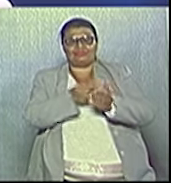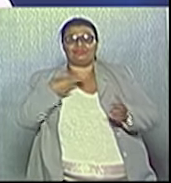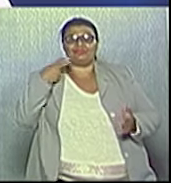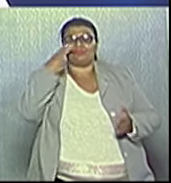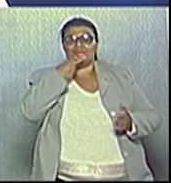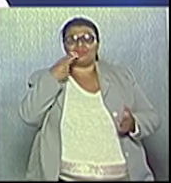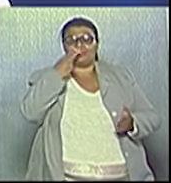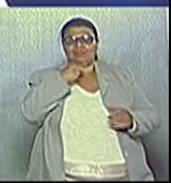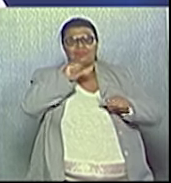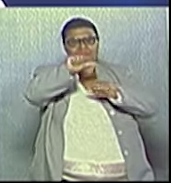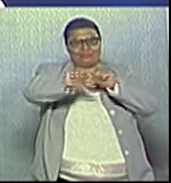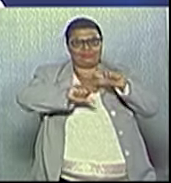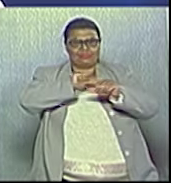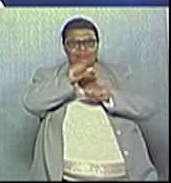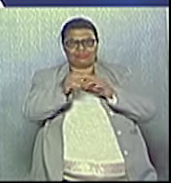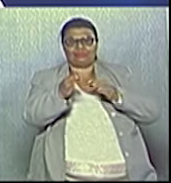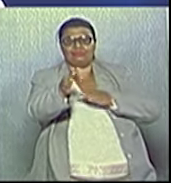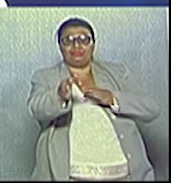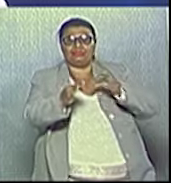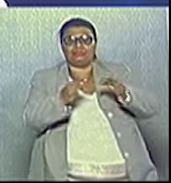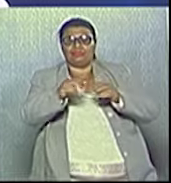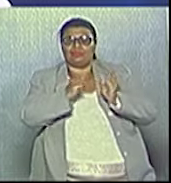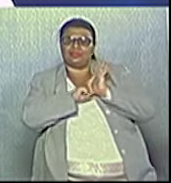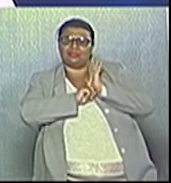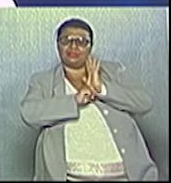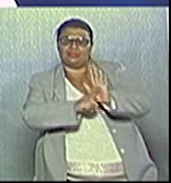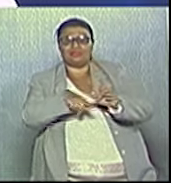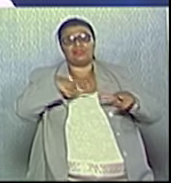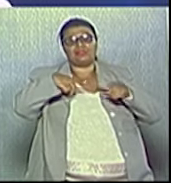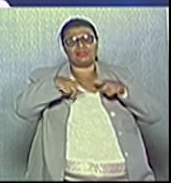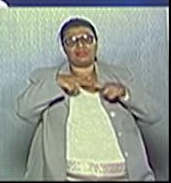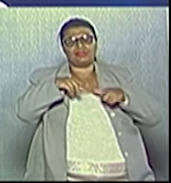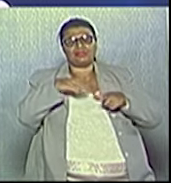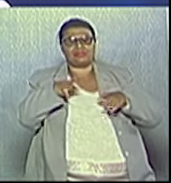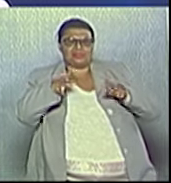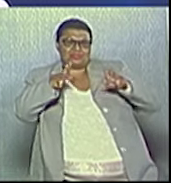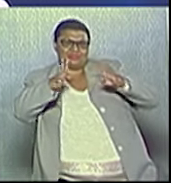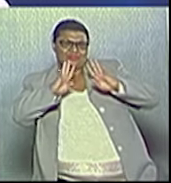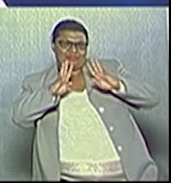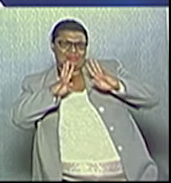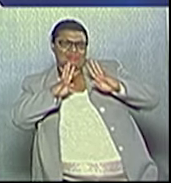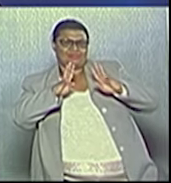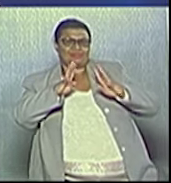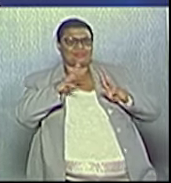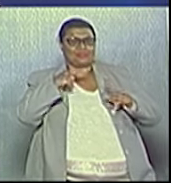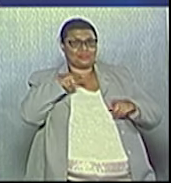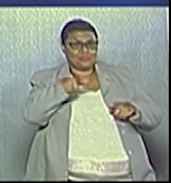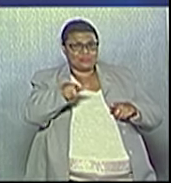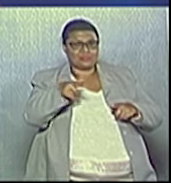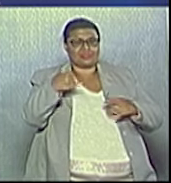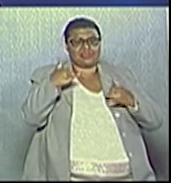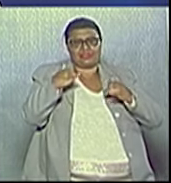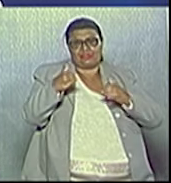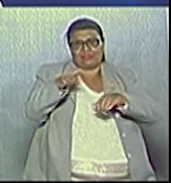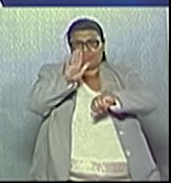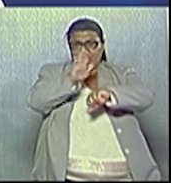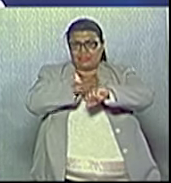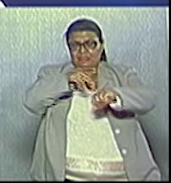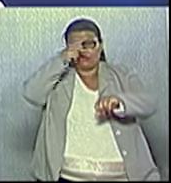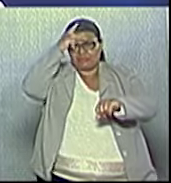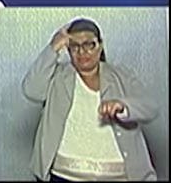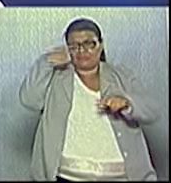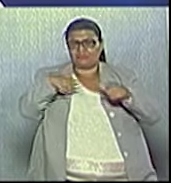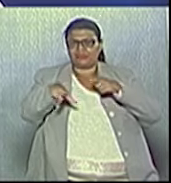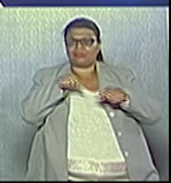oferecemos troca, nós oferecemos trabalho. E me chamou a atenção na sua primeira fala, você já falar de nomear cargos. Então,